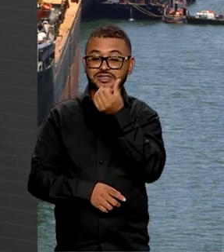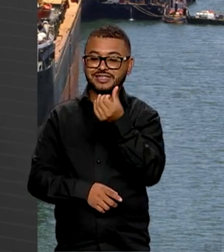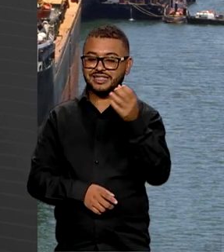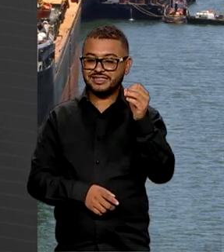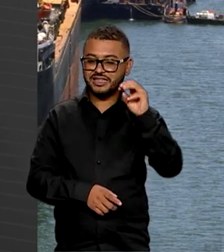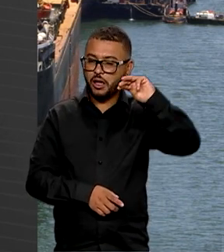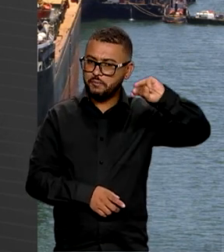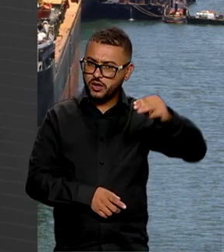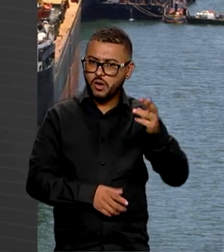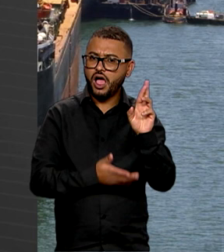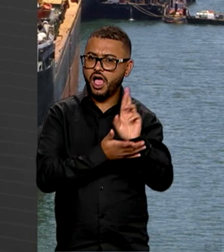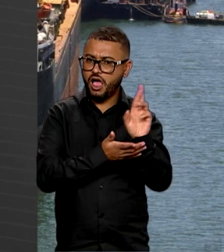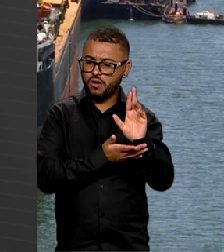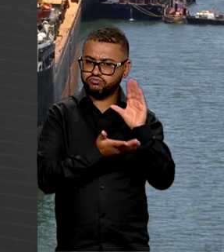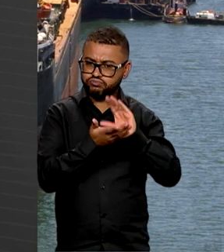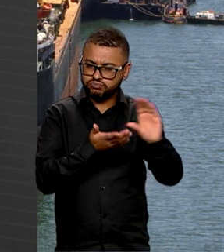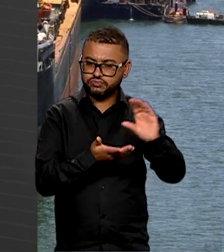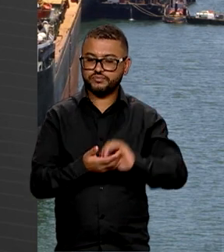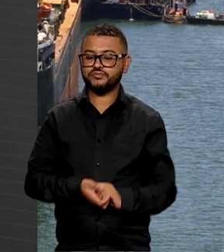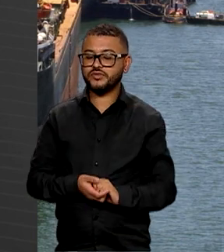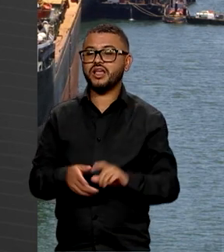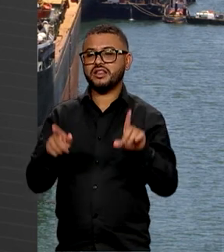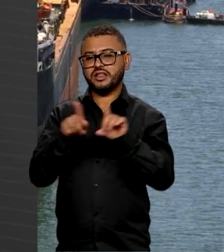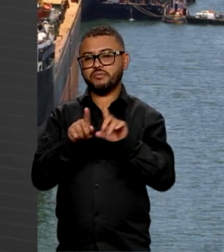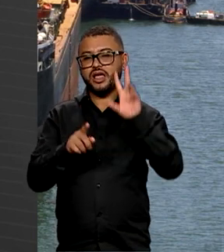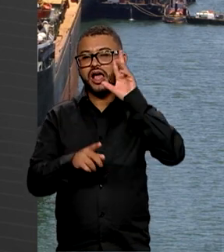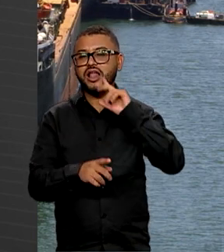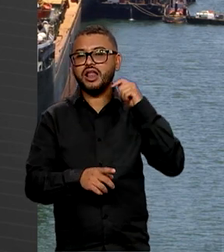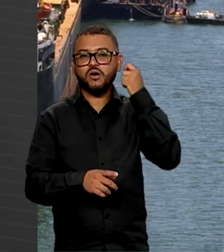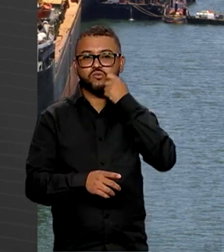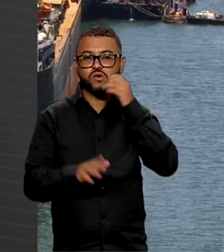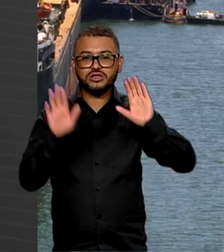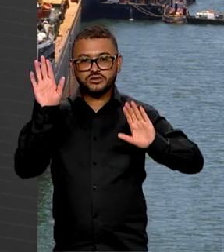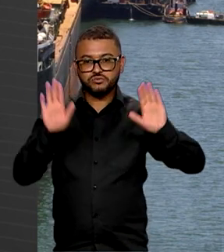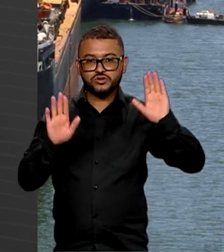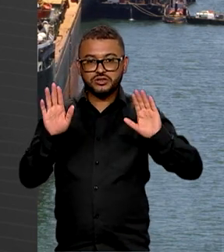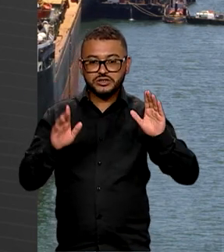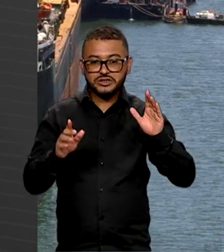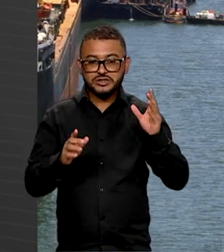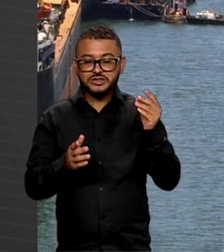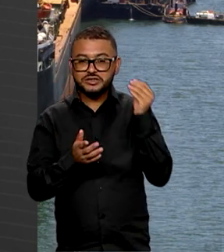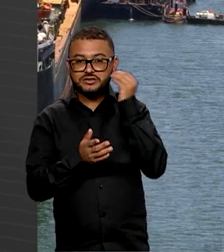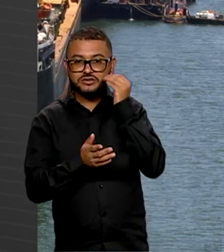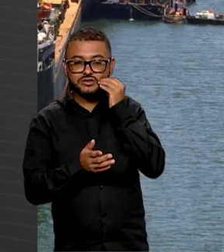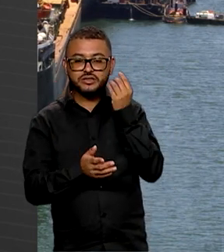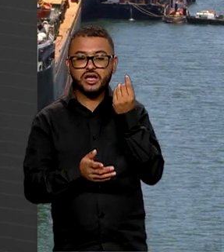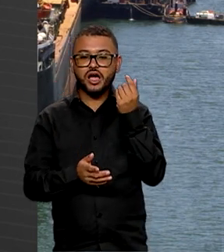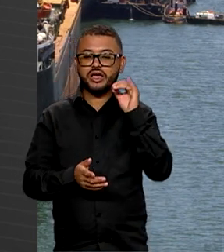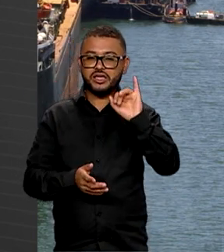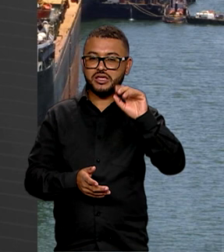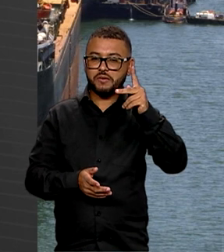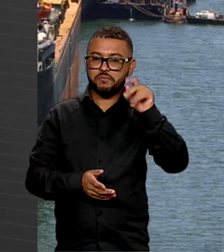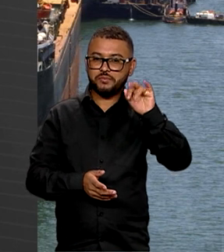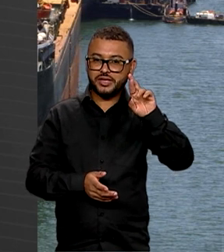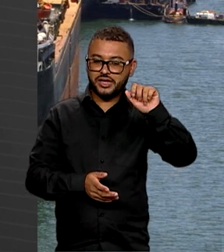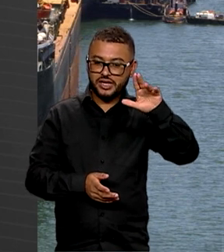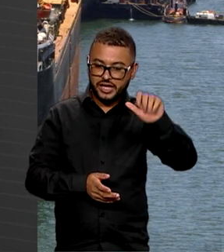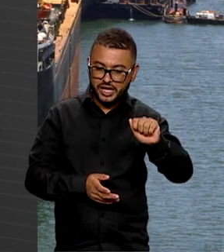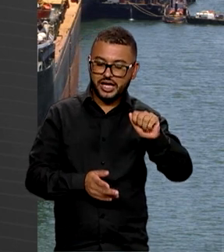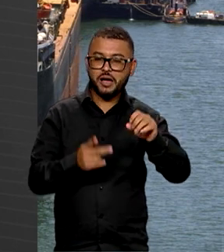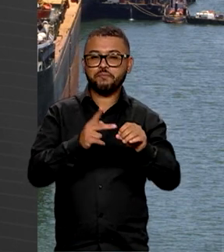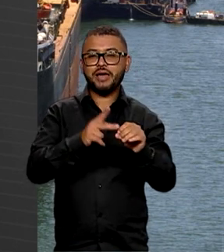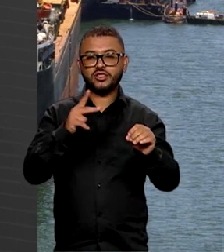reais. A última área portuária em Alagoas foi disputada milhão a milhão e arrematada pela Ipiranga Produtos de Petróleo,